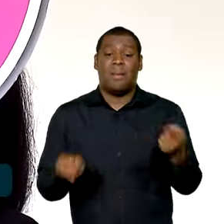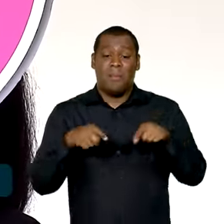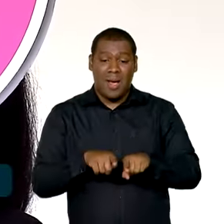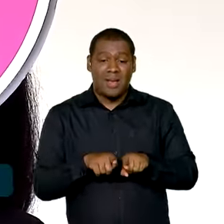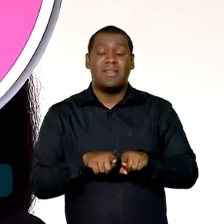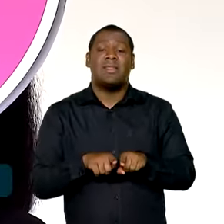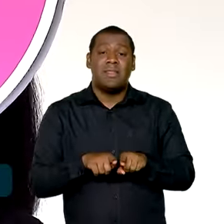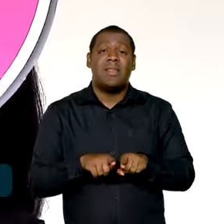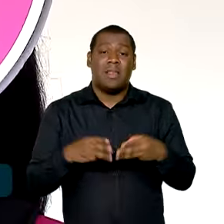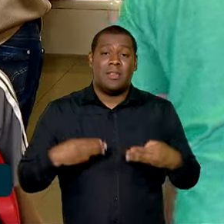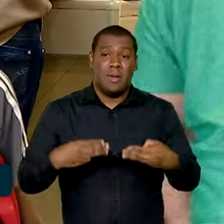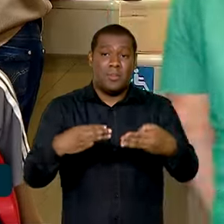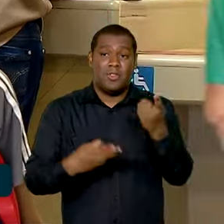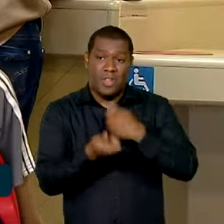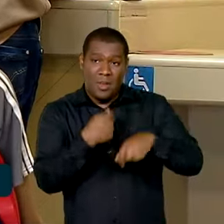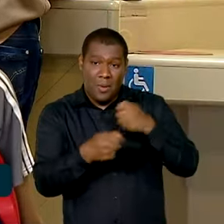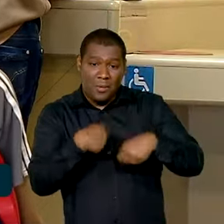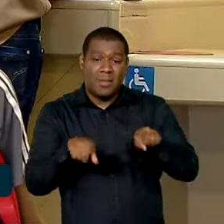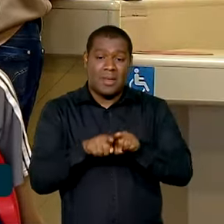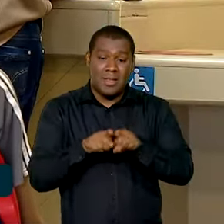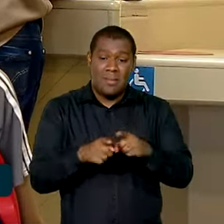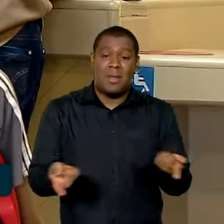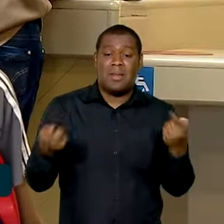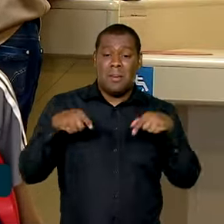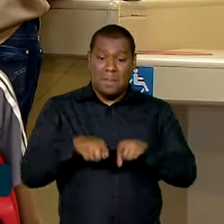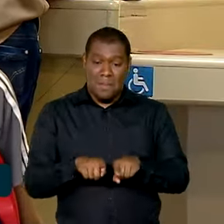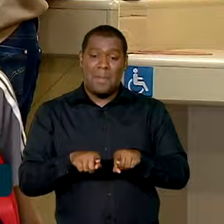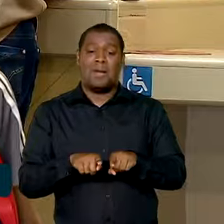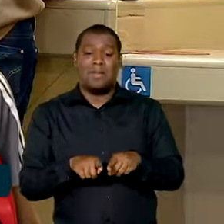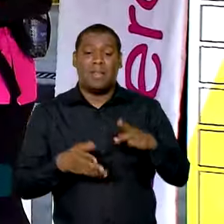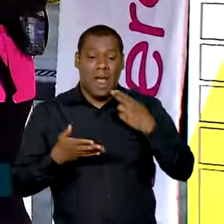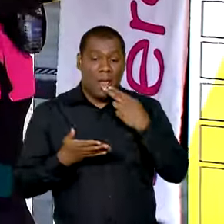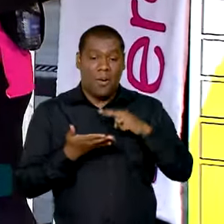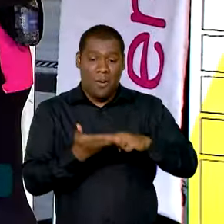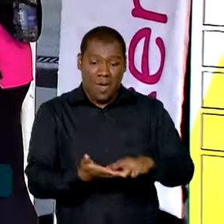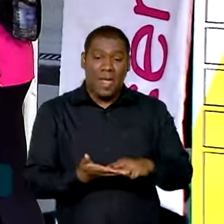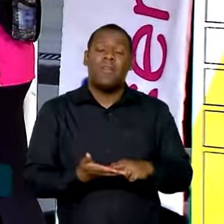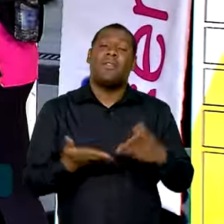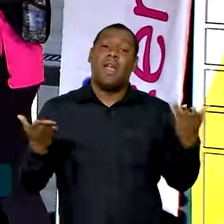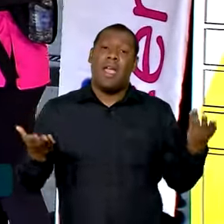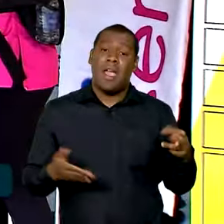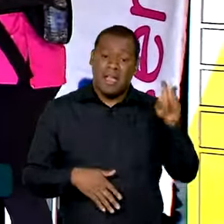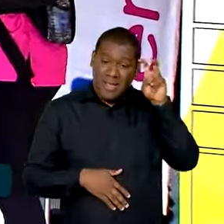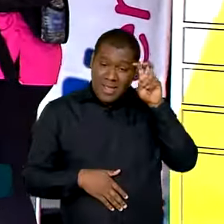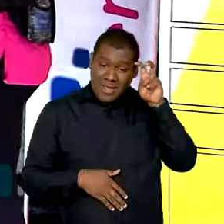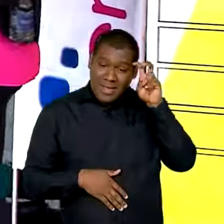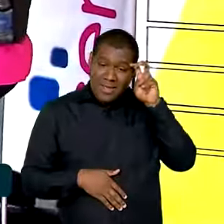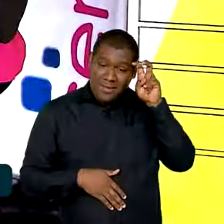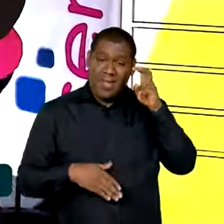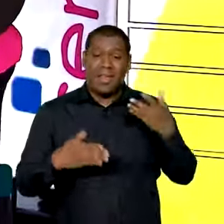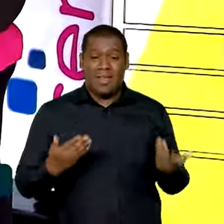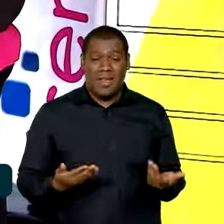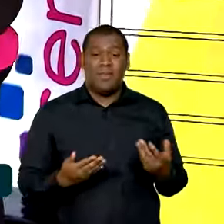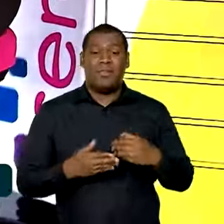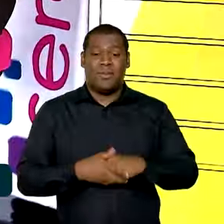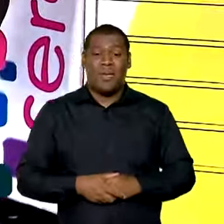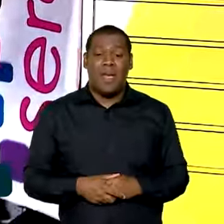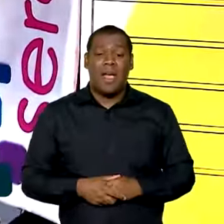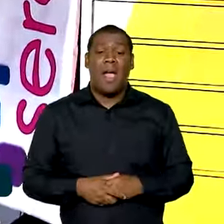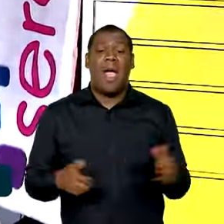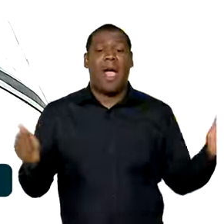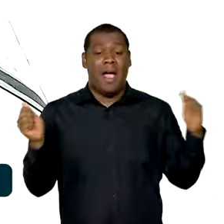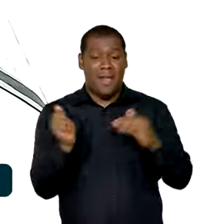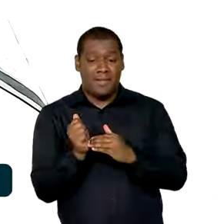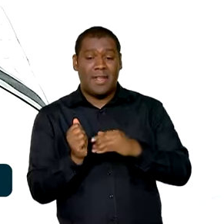apoio do Ministério da Fazenda, começou nesta quinta-feira em todo o país. Especialistas em educação financeira estarão até o dia 28